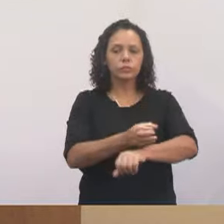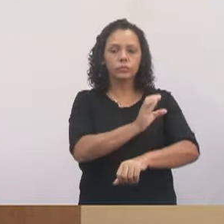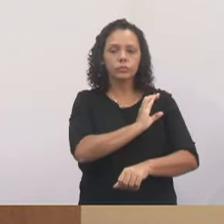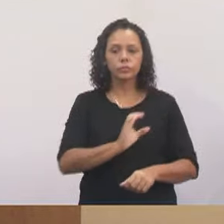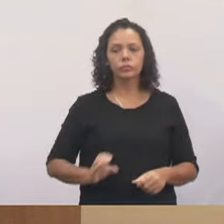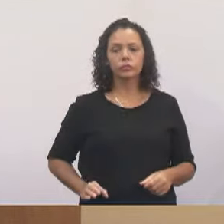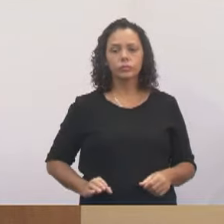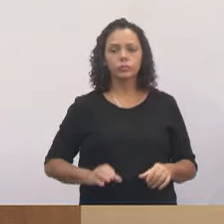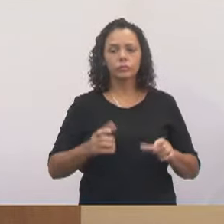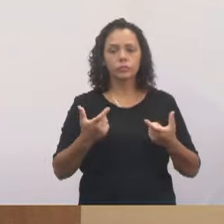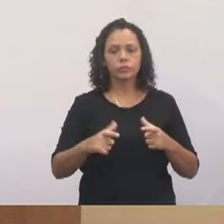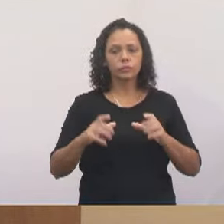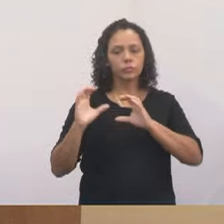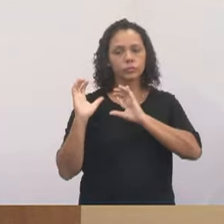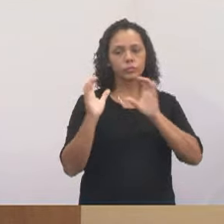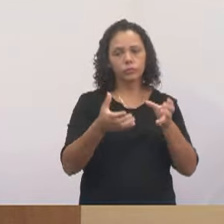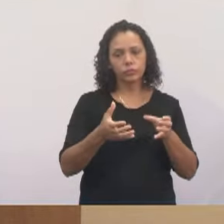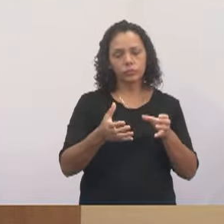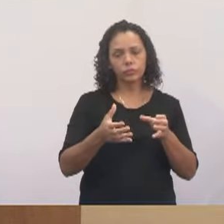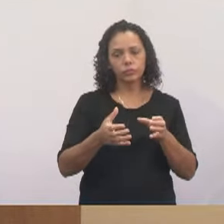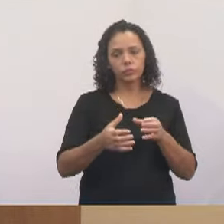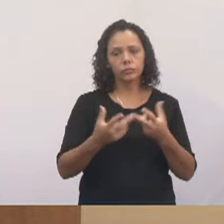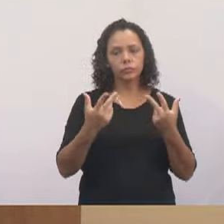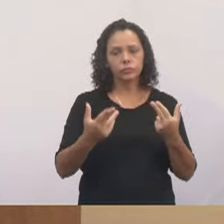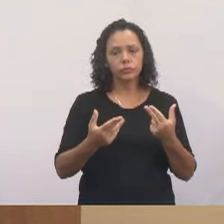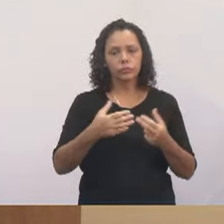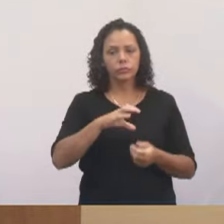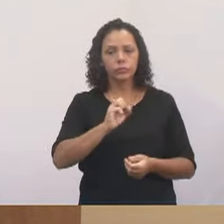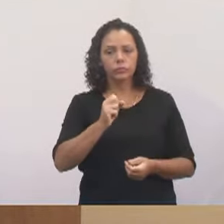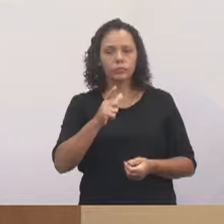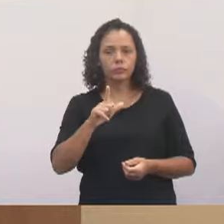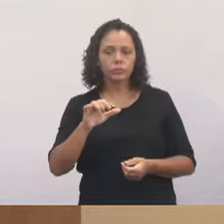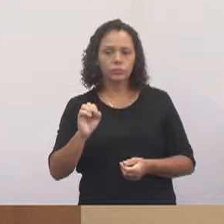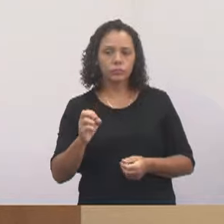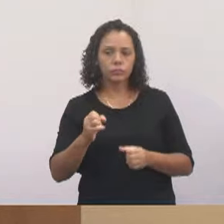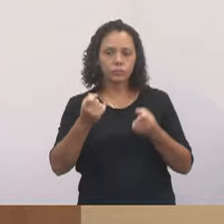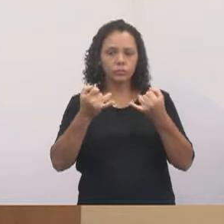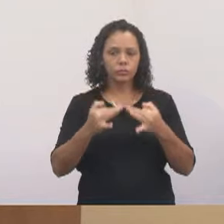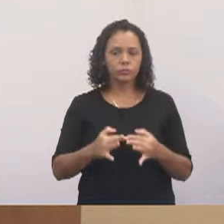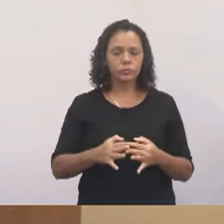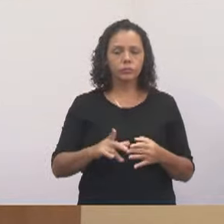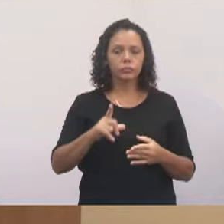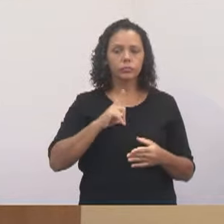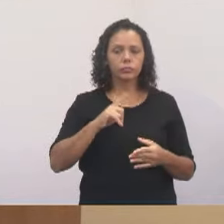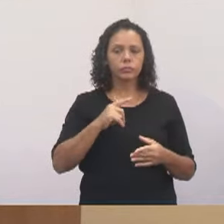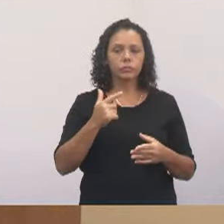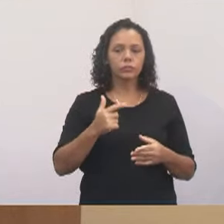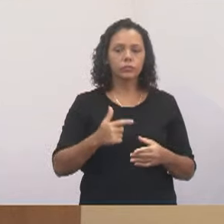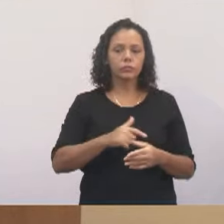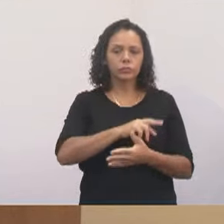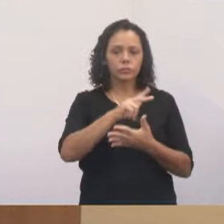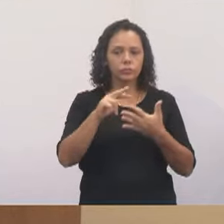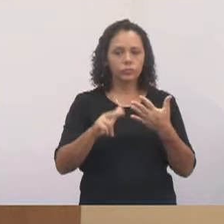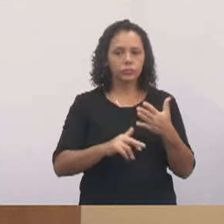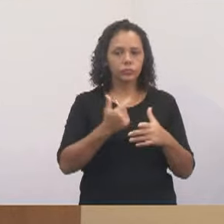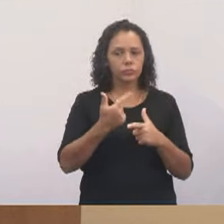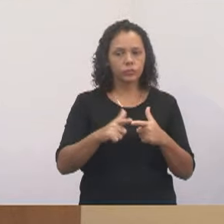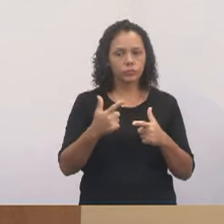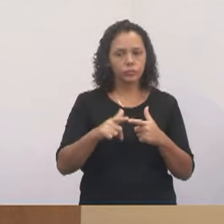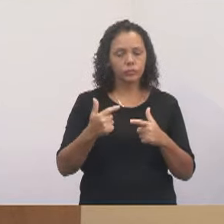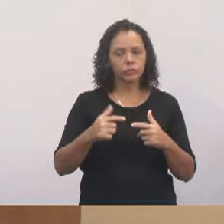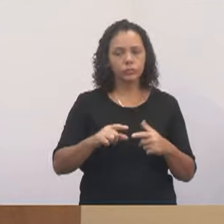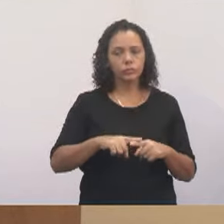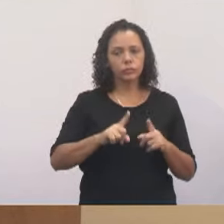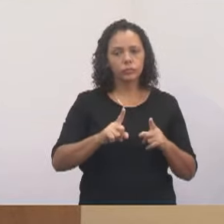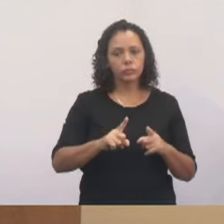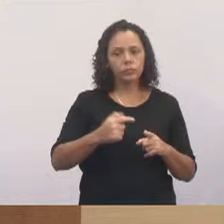do Cristo o campo do rugby, como o Celso bem explicou. Foram várias intervenções. Eu tenho a honra de dizer que eu estive por